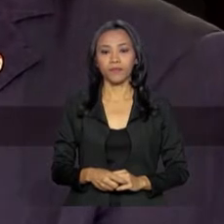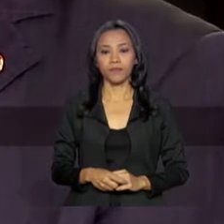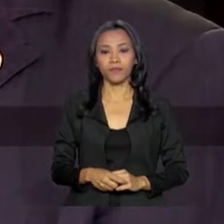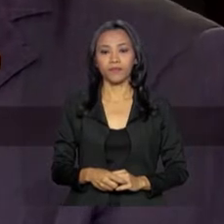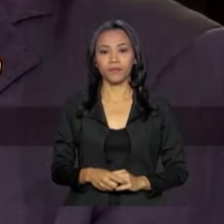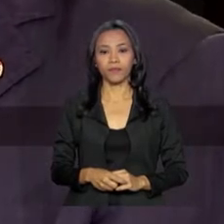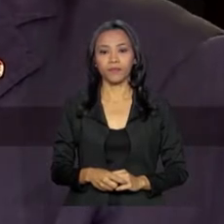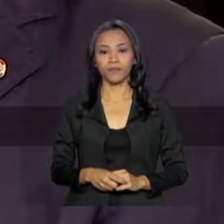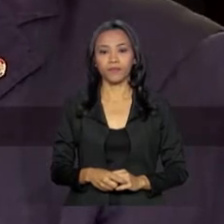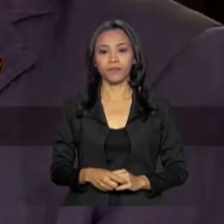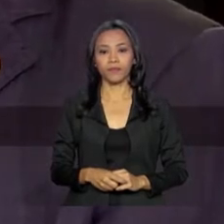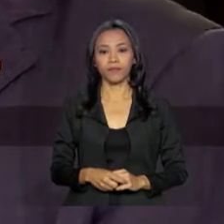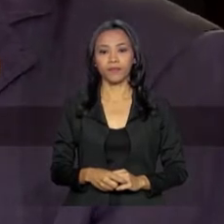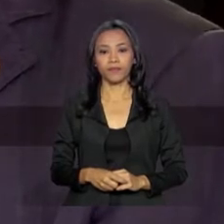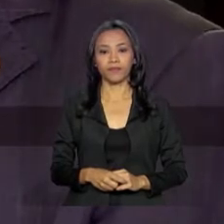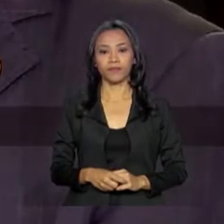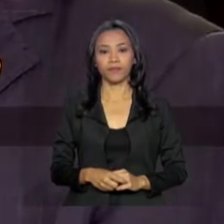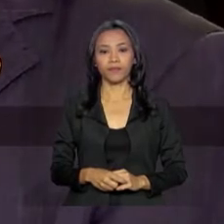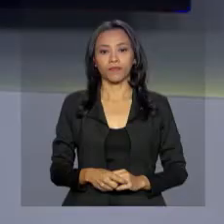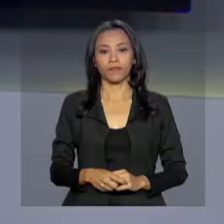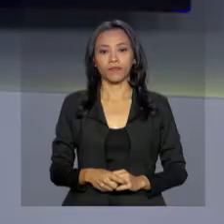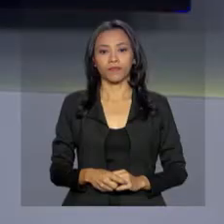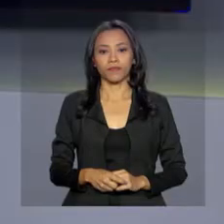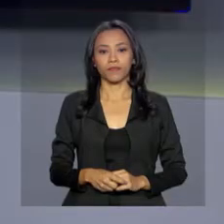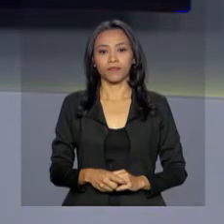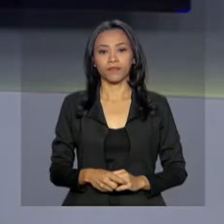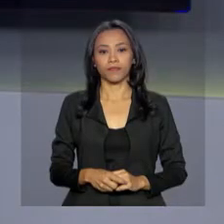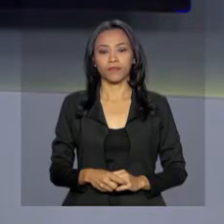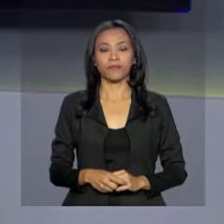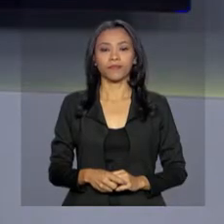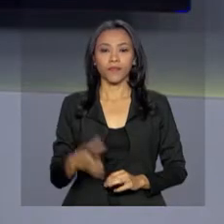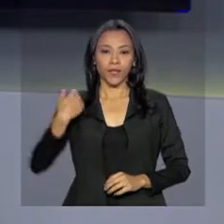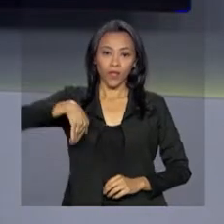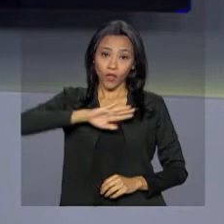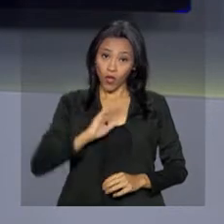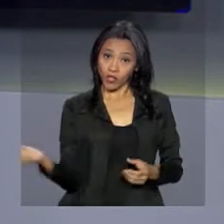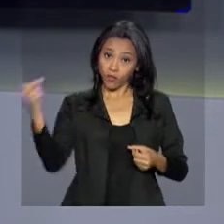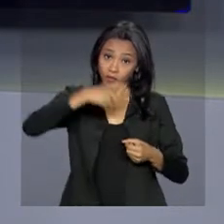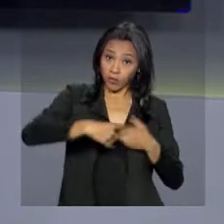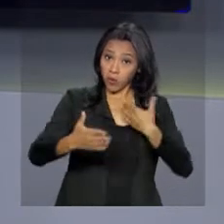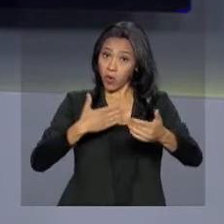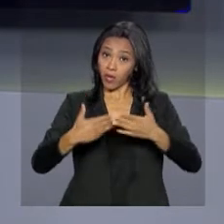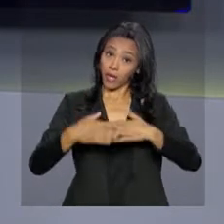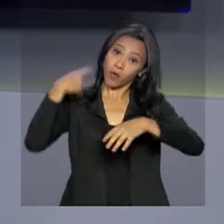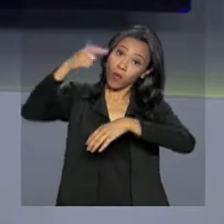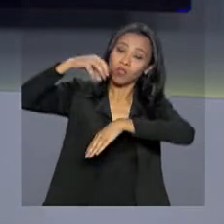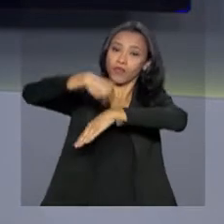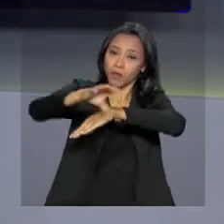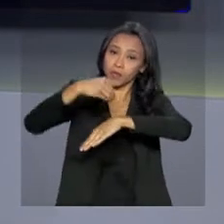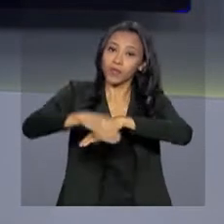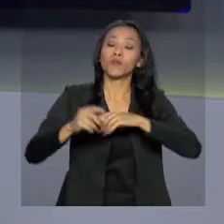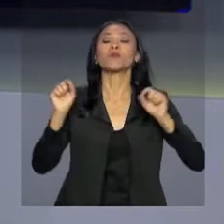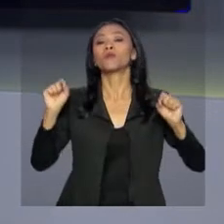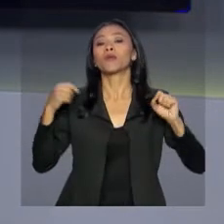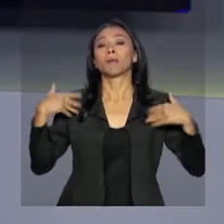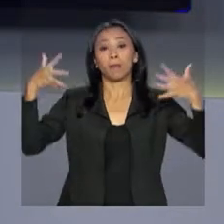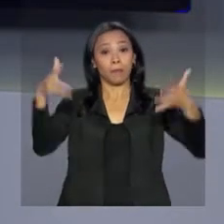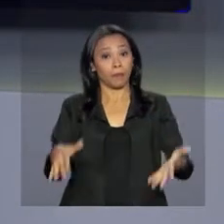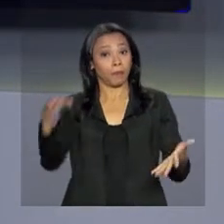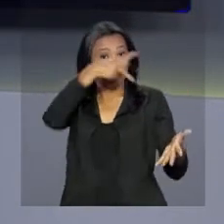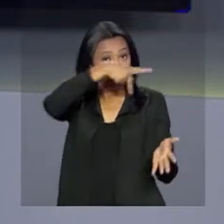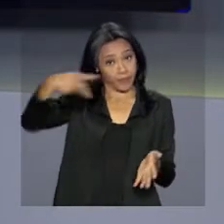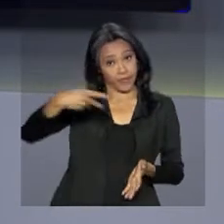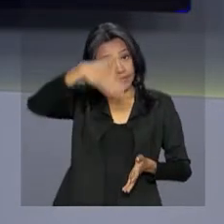prensa estrangeira e a prensa nacional. Nós voltamos a qualquer momento com outras informações sobre a participação do